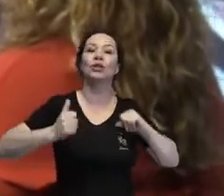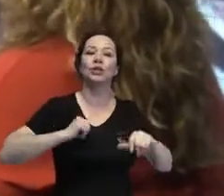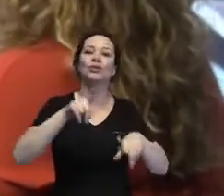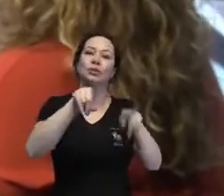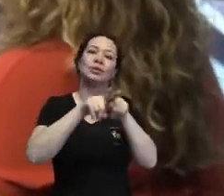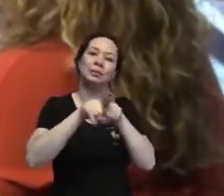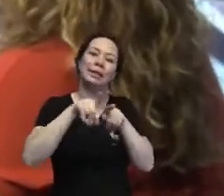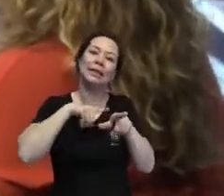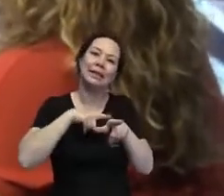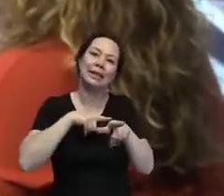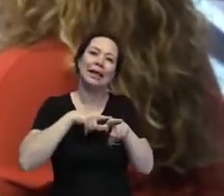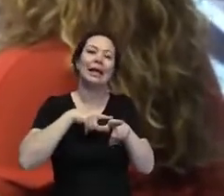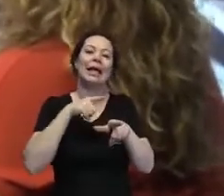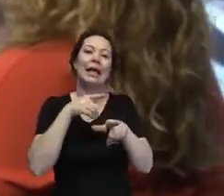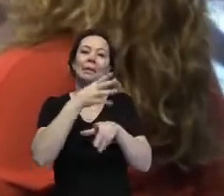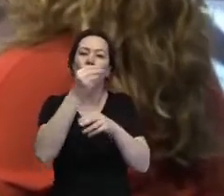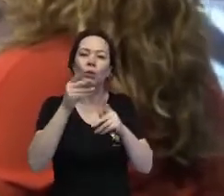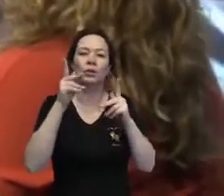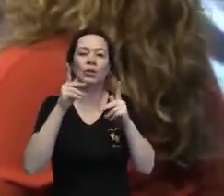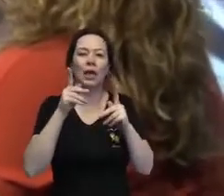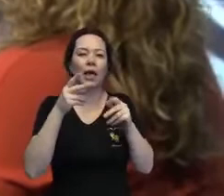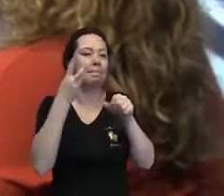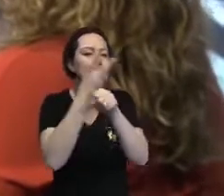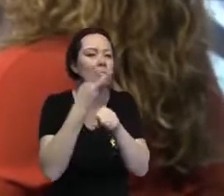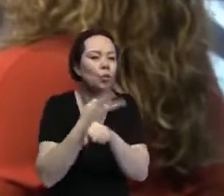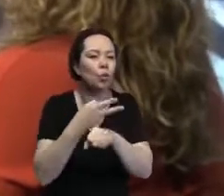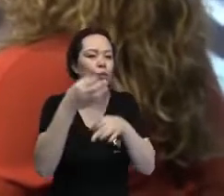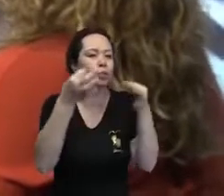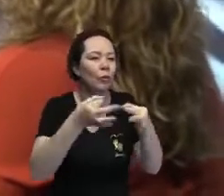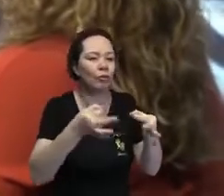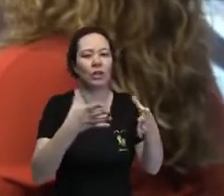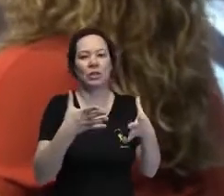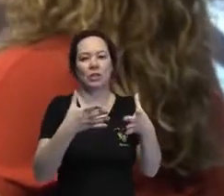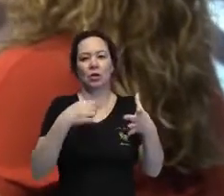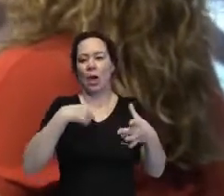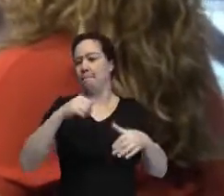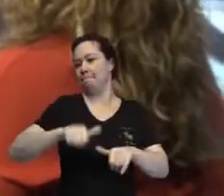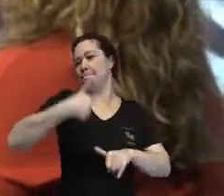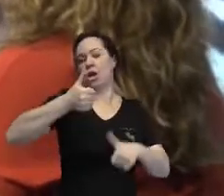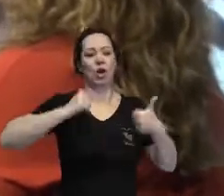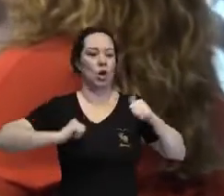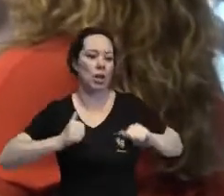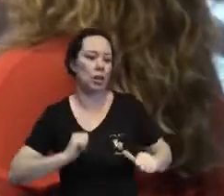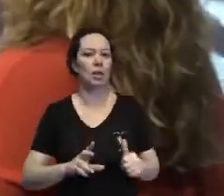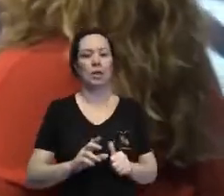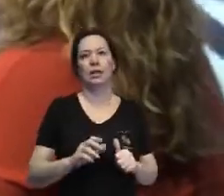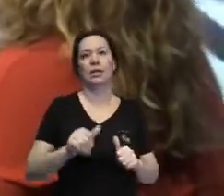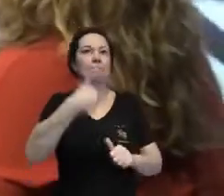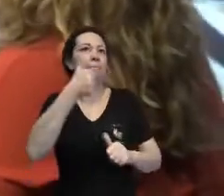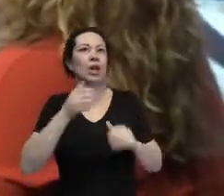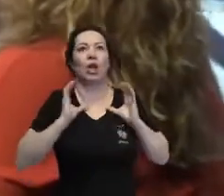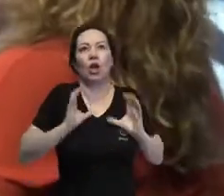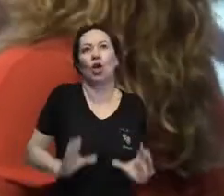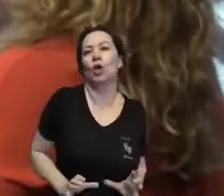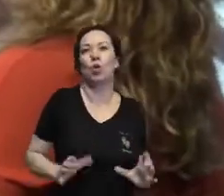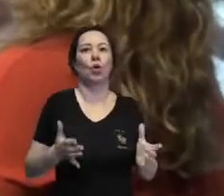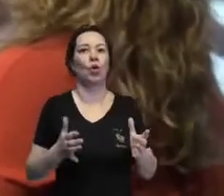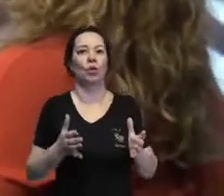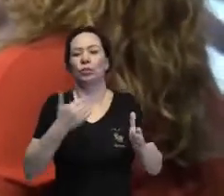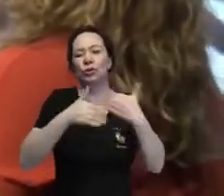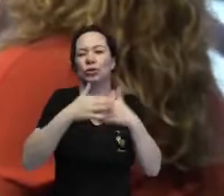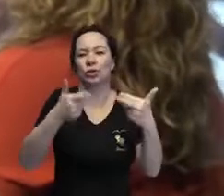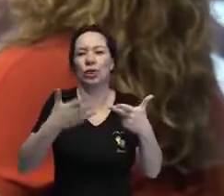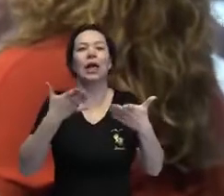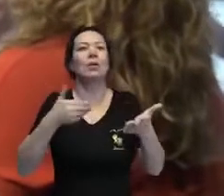esse ambiente que fomenta muito a busca pela perfeição, de ser o melhor ator, de ter o corpo melhor. E aí a gente